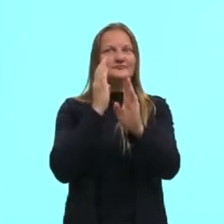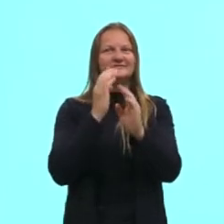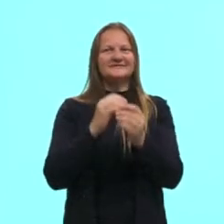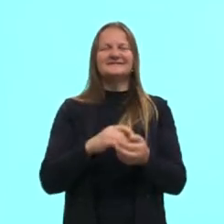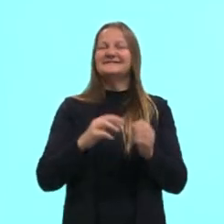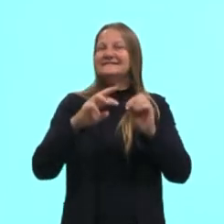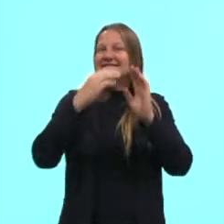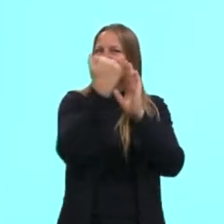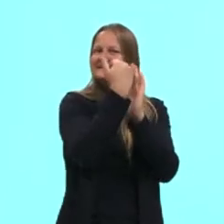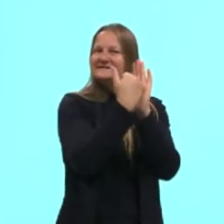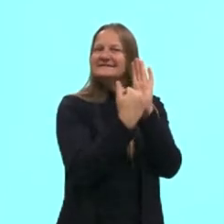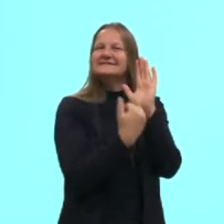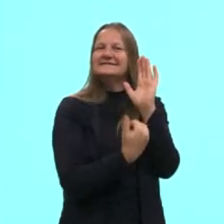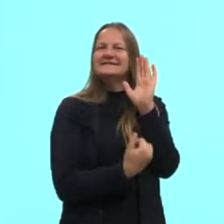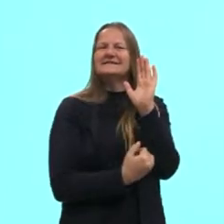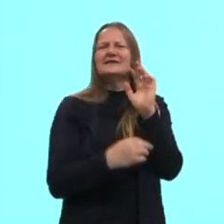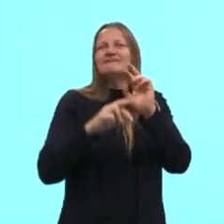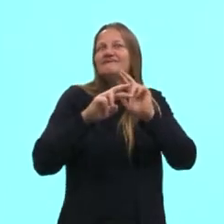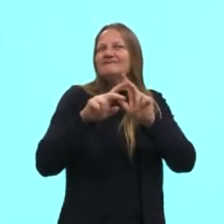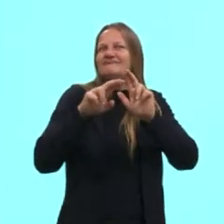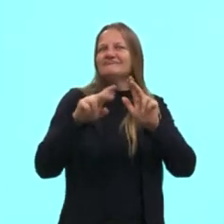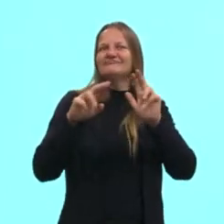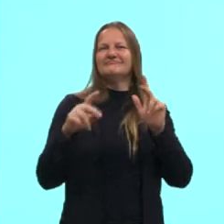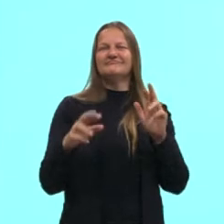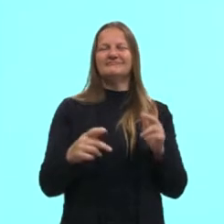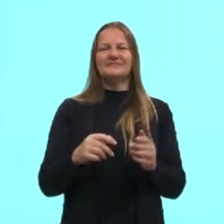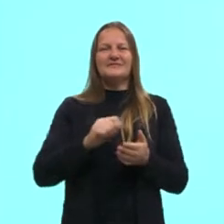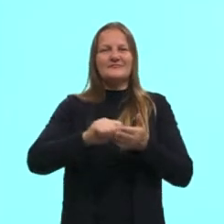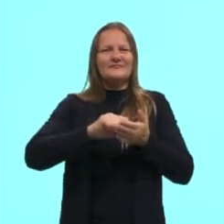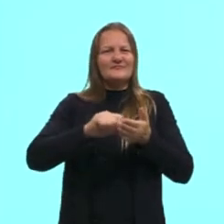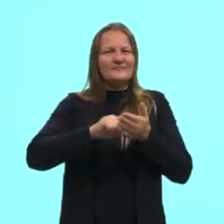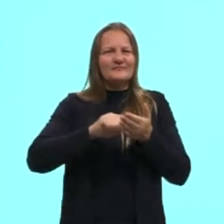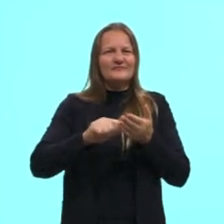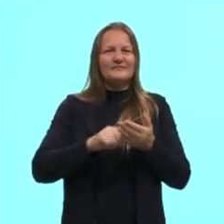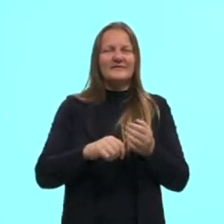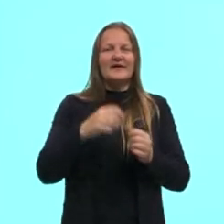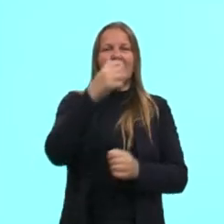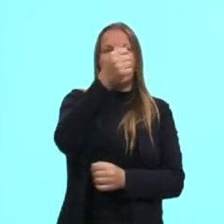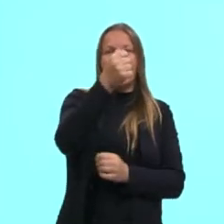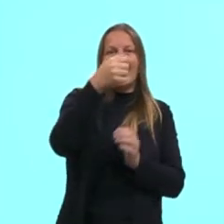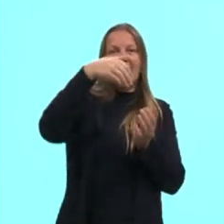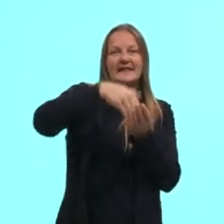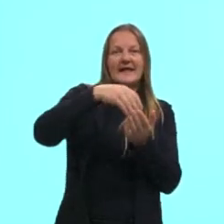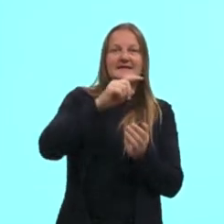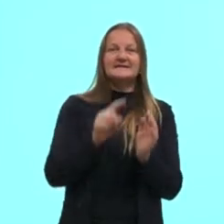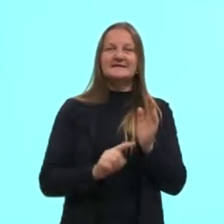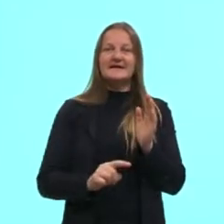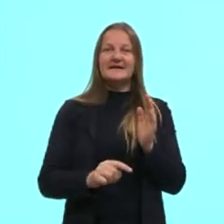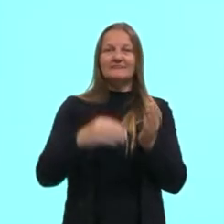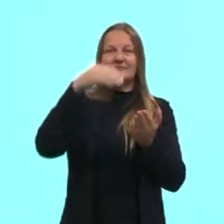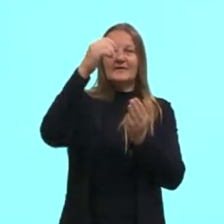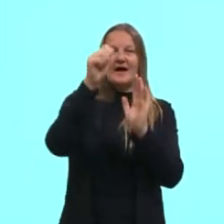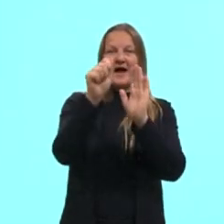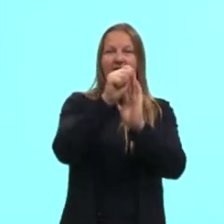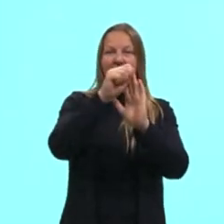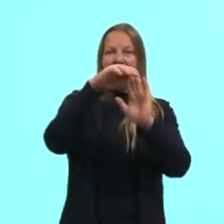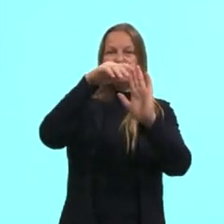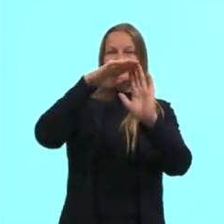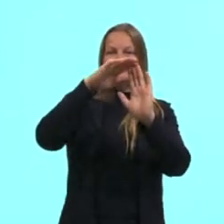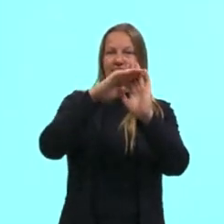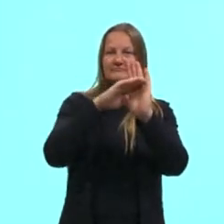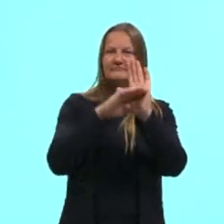QR Code. Vocês vão ter uma lista ali de A, literalmente de A a Z, com todos os cronistas aí